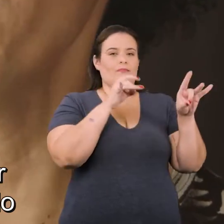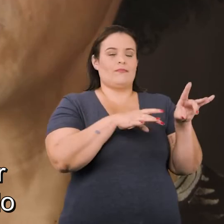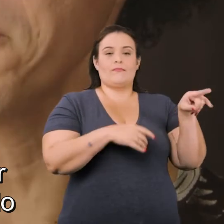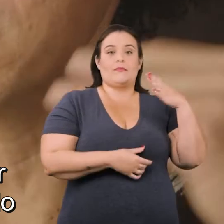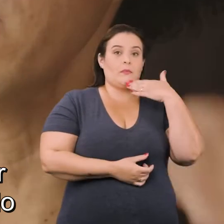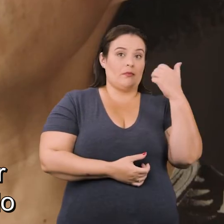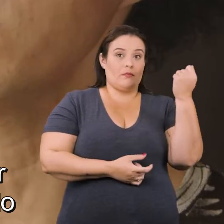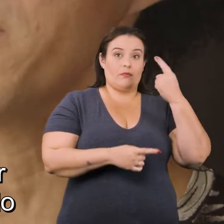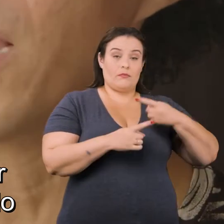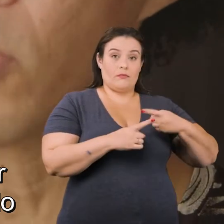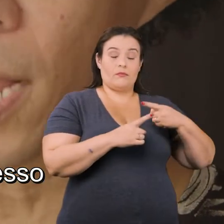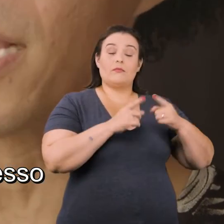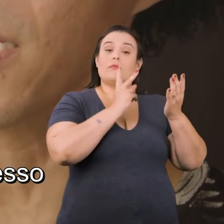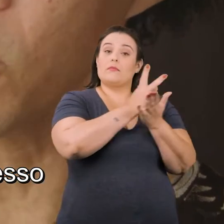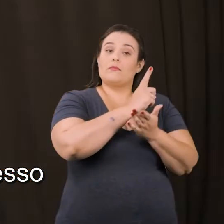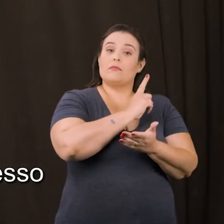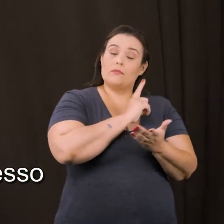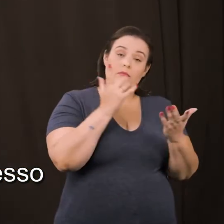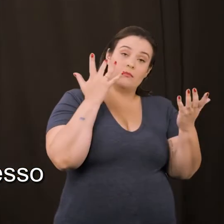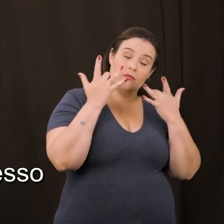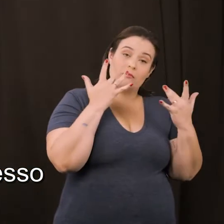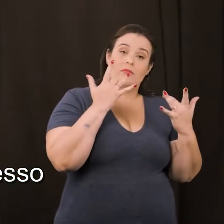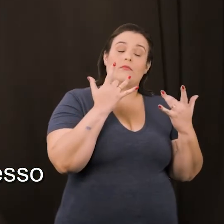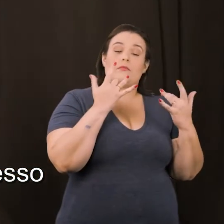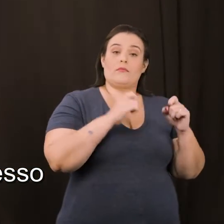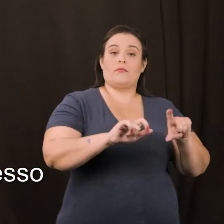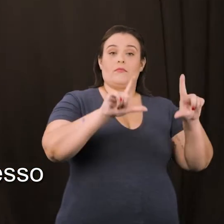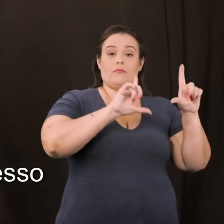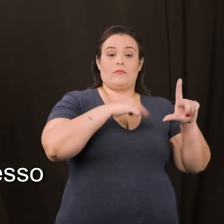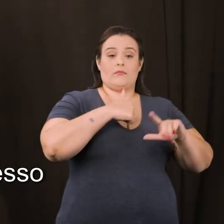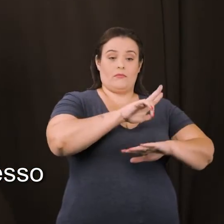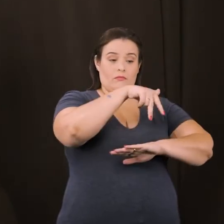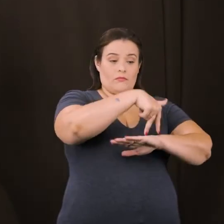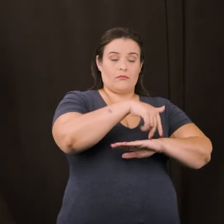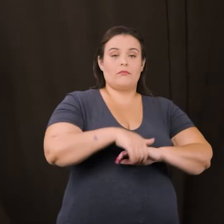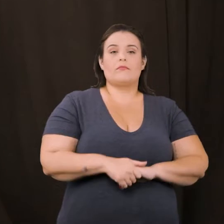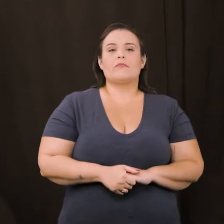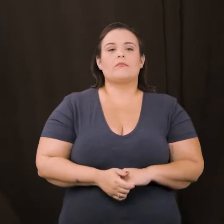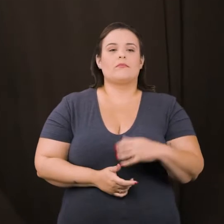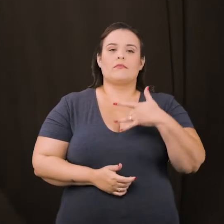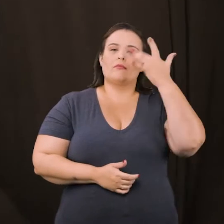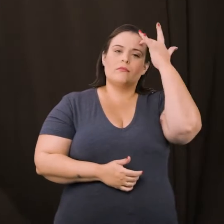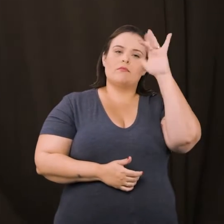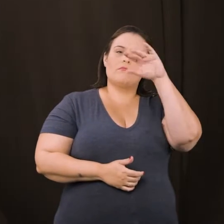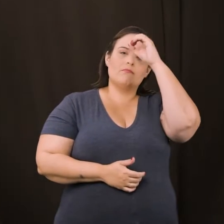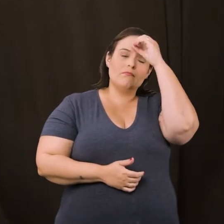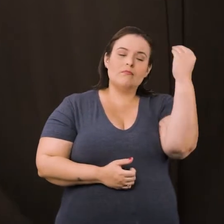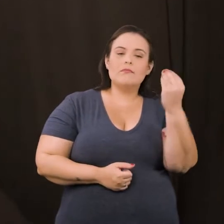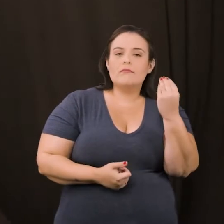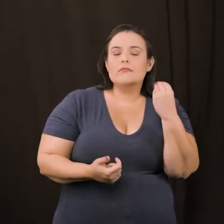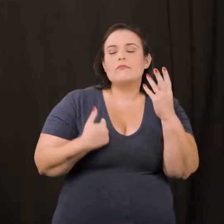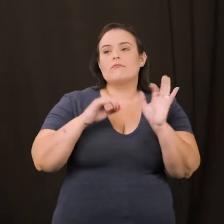era melhor porque eu fazia um espetáculo a cada ano e eu tinha um processo maior de estar em cartaz. E não sabia muito como me